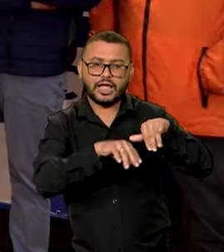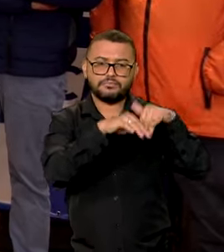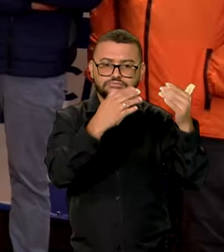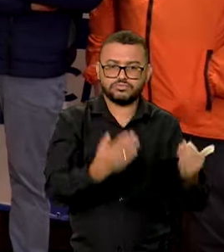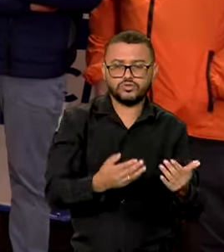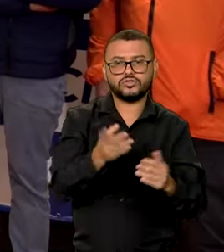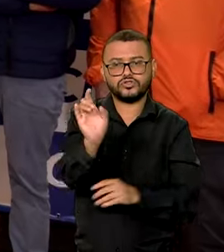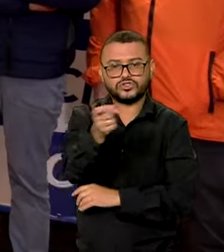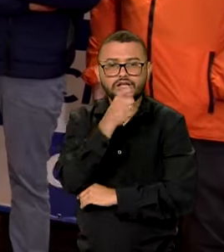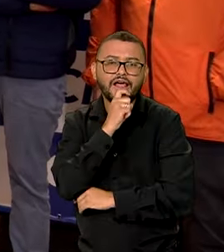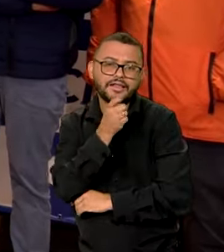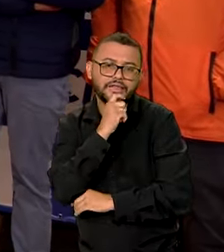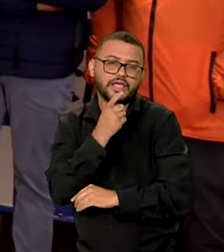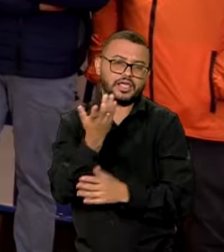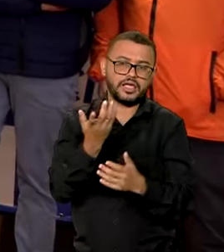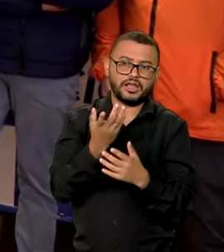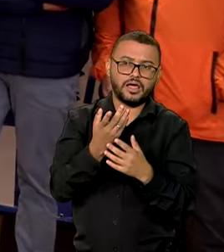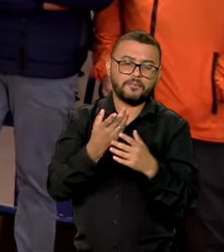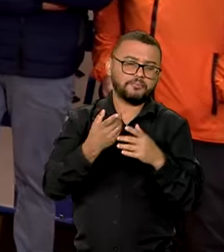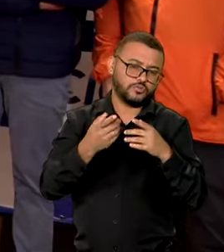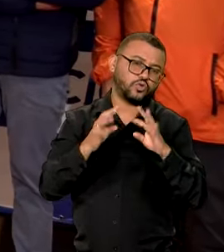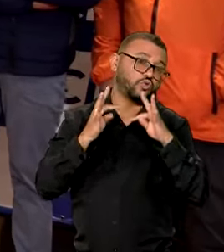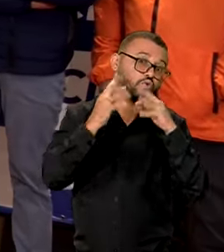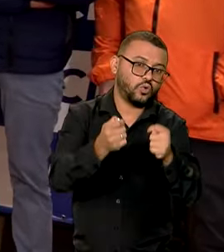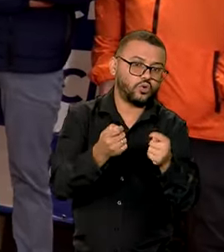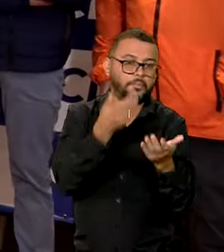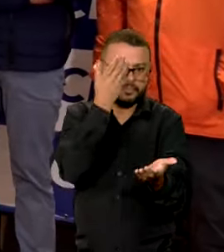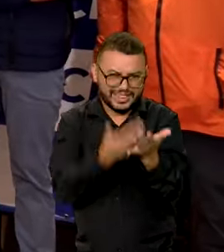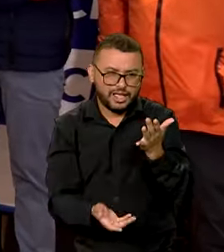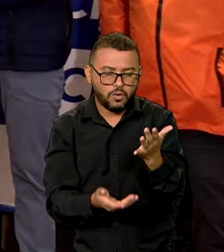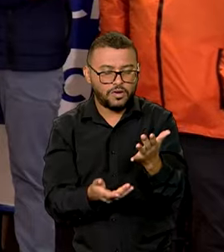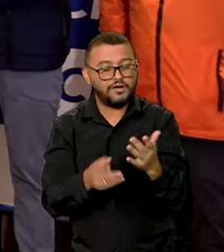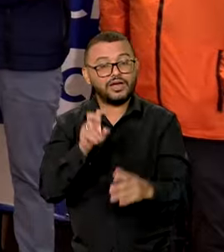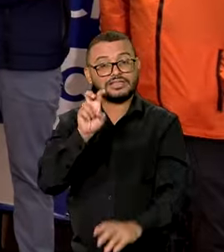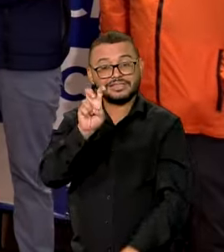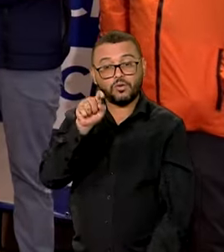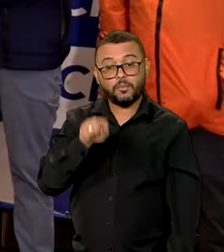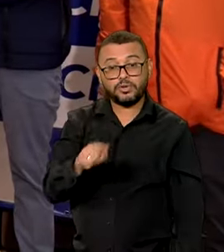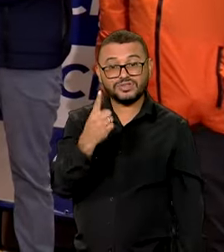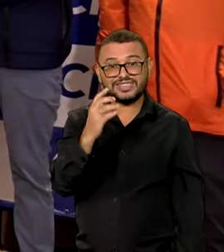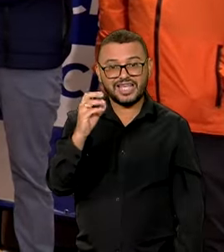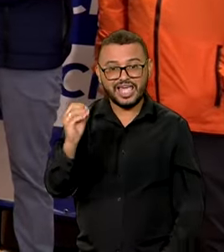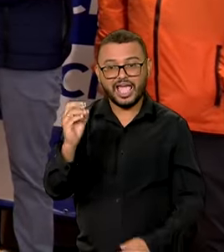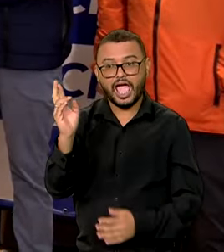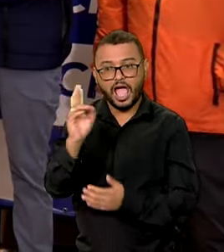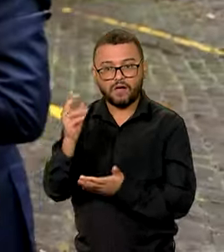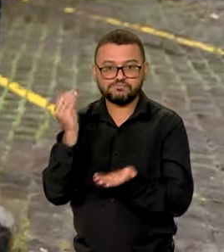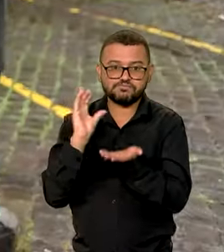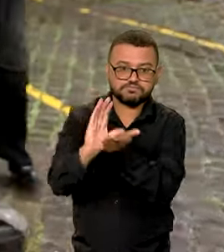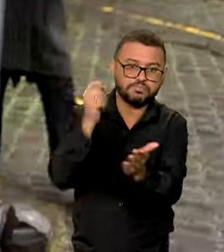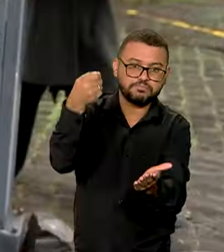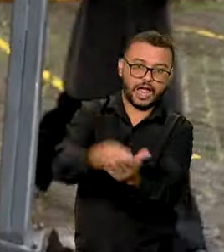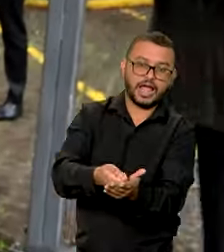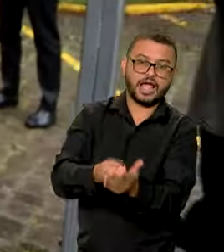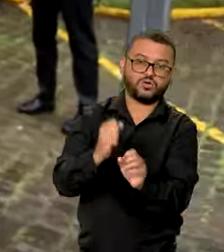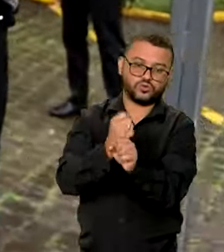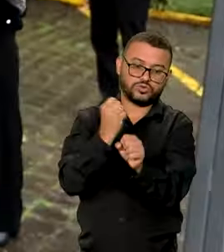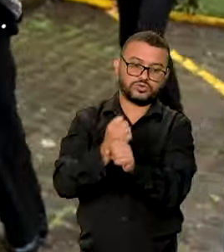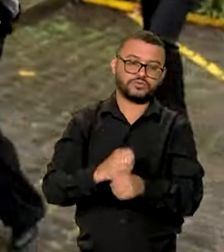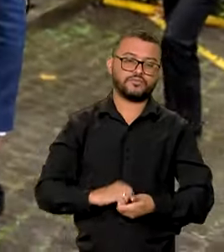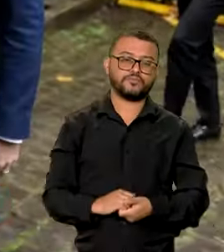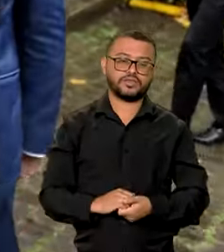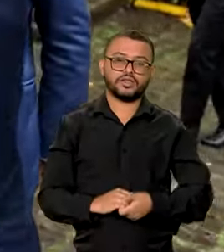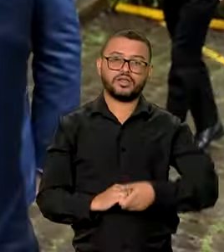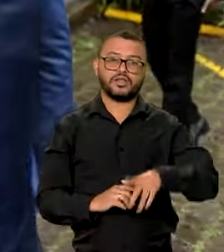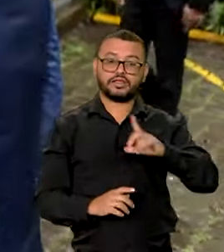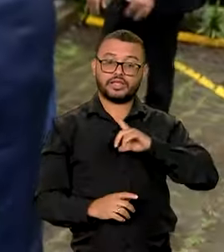branca, móveis, receberão R$ 5.100 como auxílio reconstrução. Nesta segunda-feira, em um